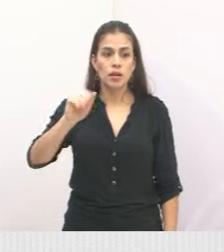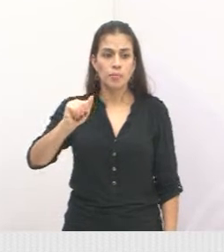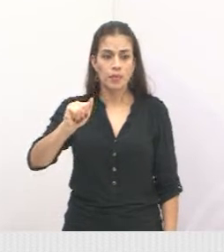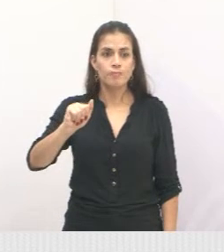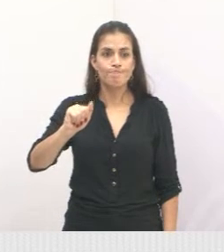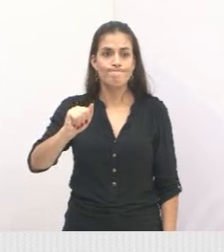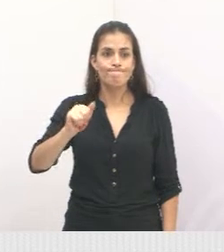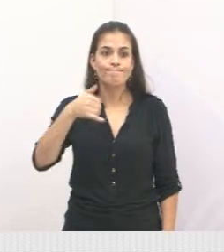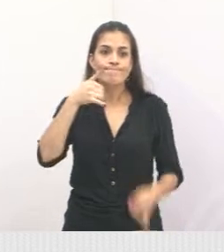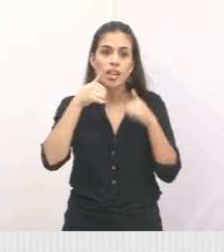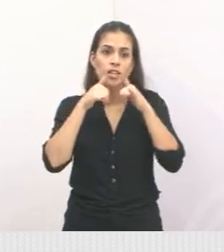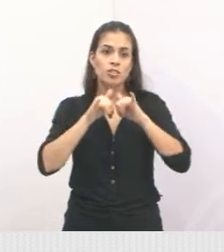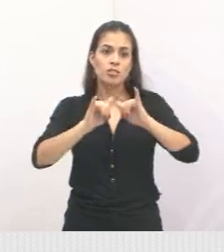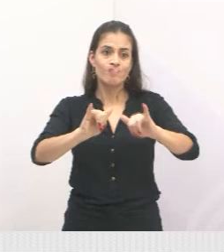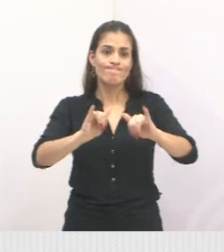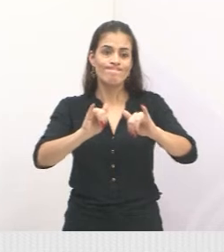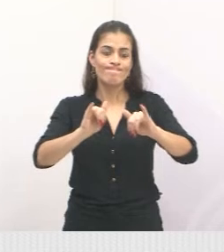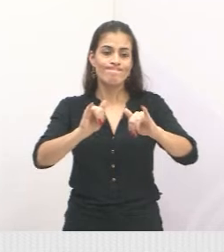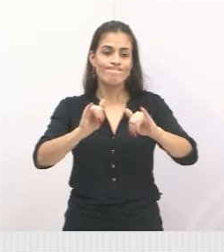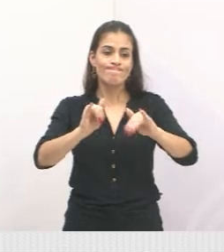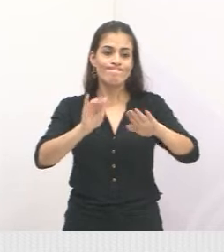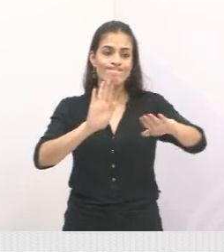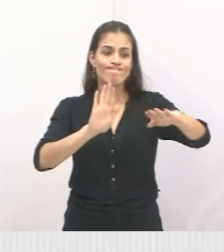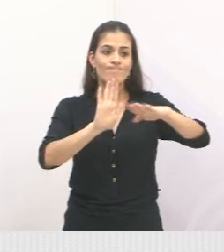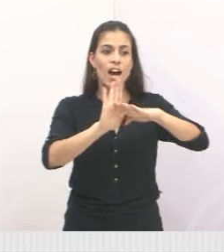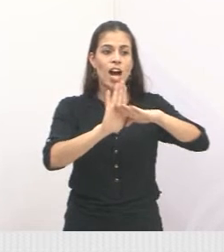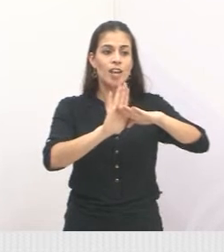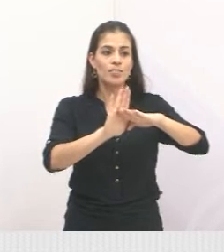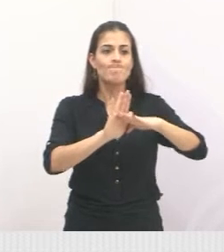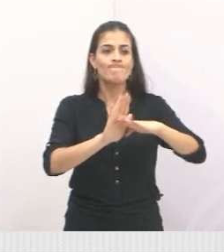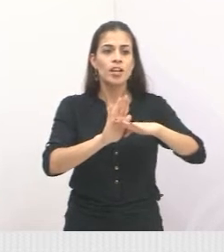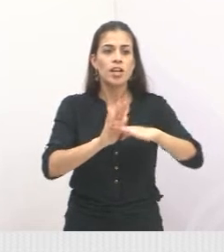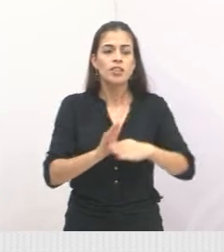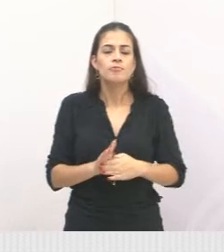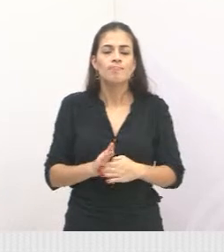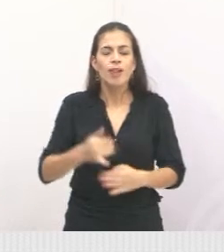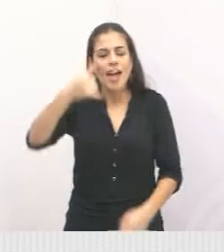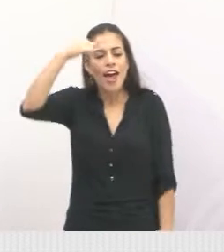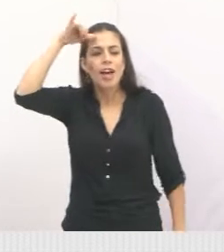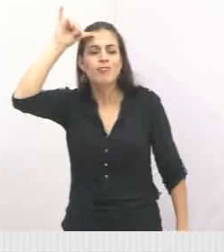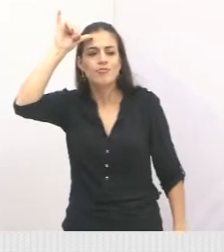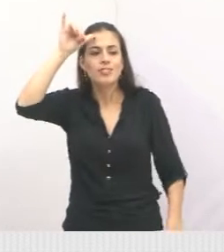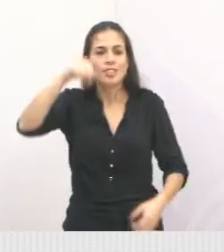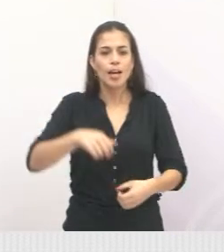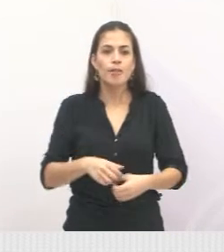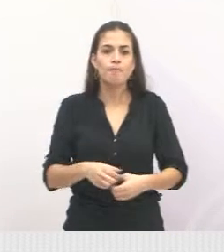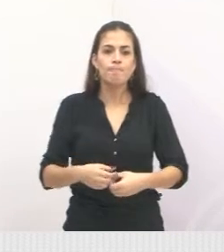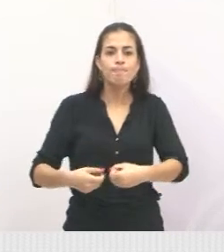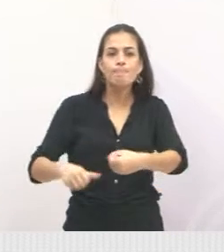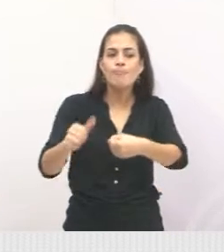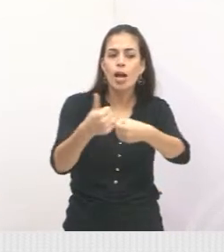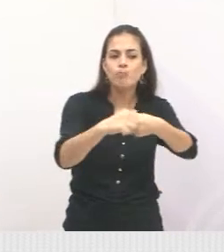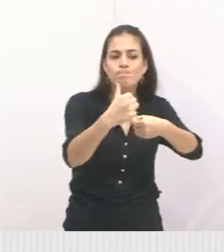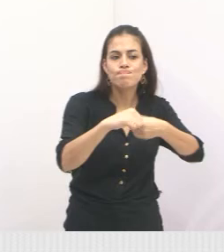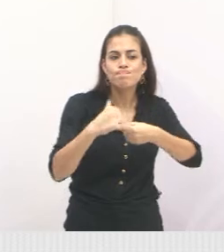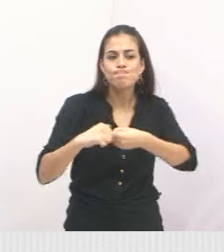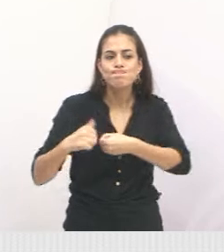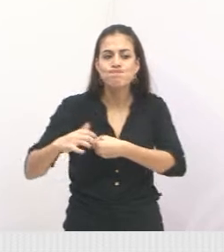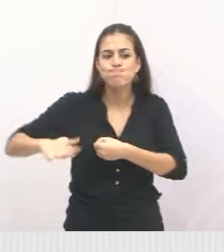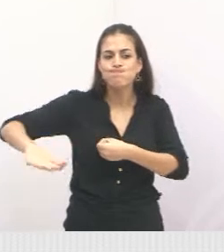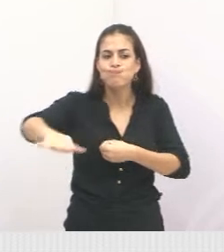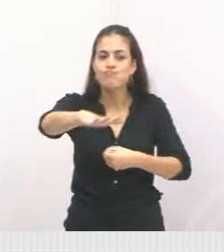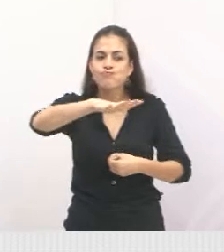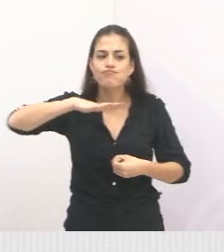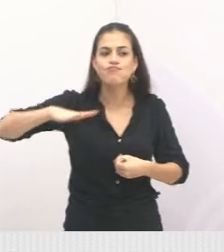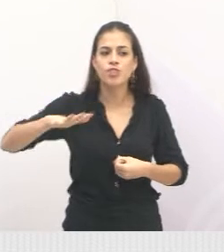conter migração da Cracolândia. Você vê, chegou em Sorocaba recentemente, 60 pessoas